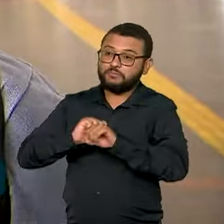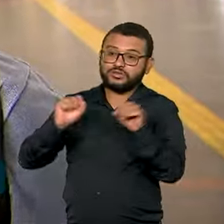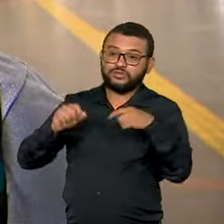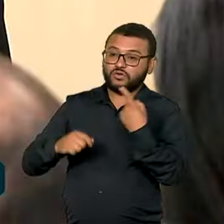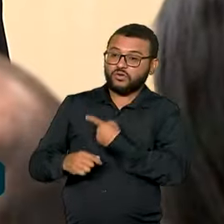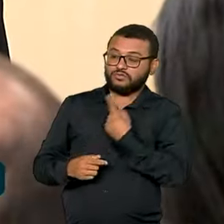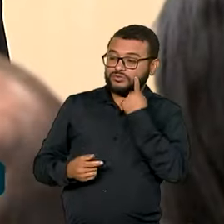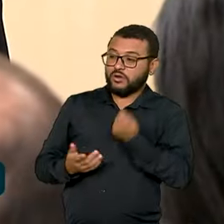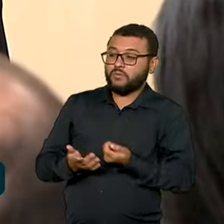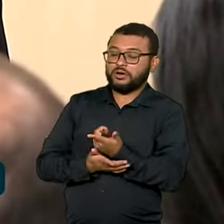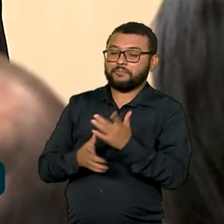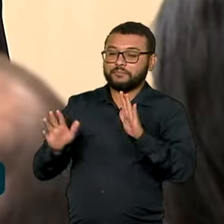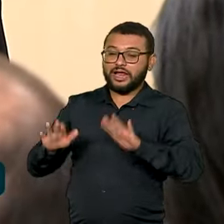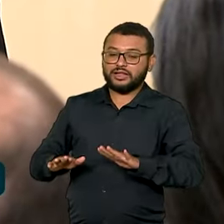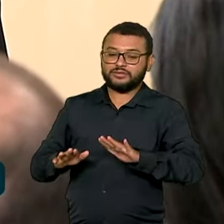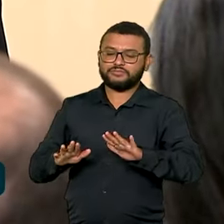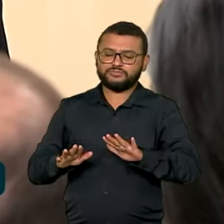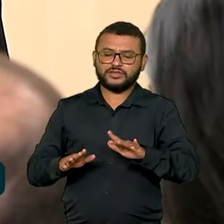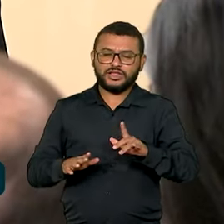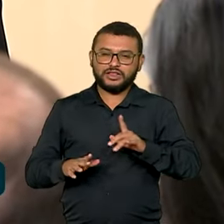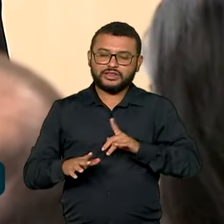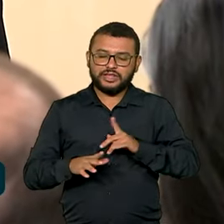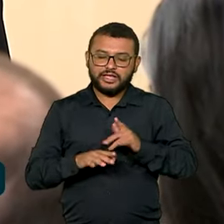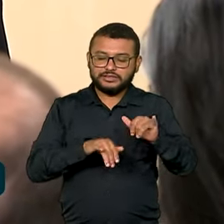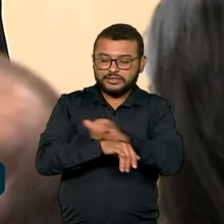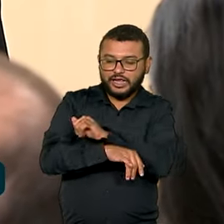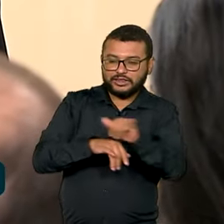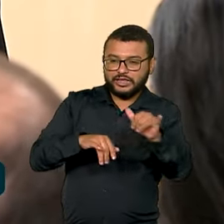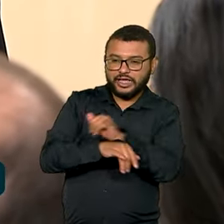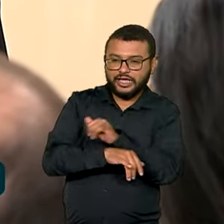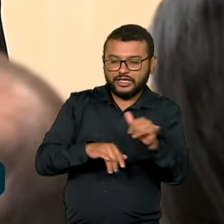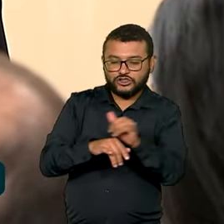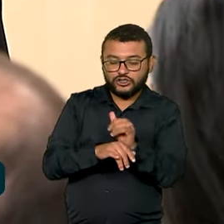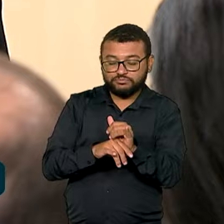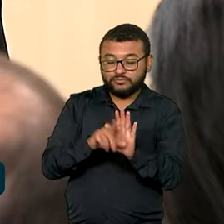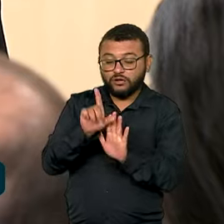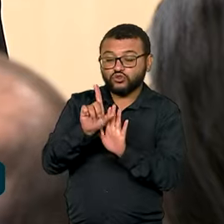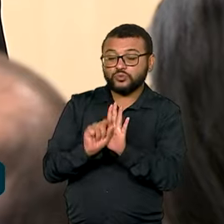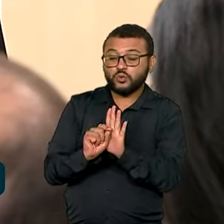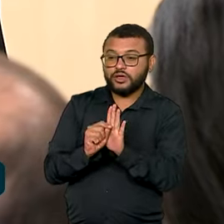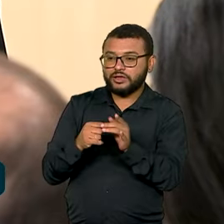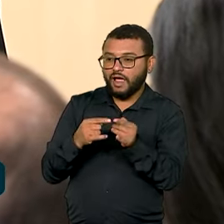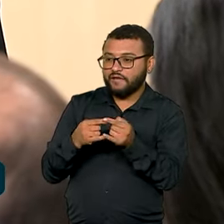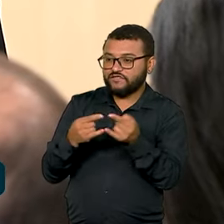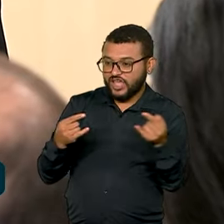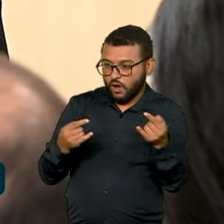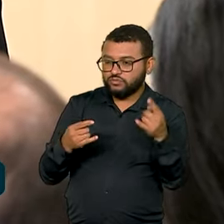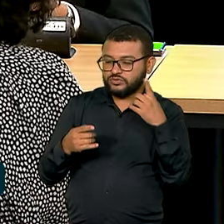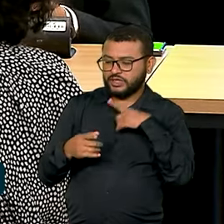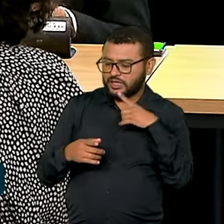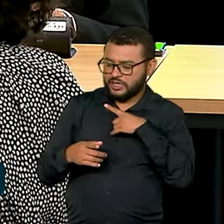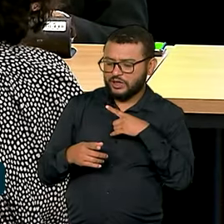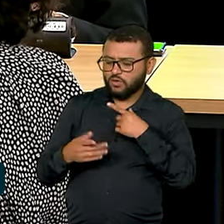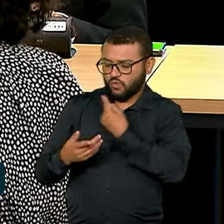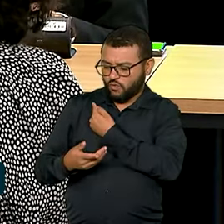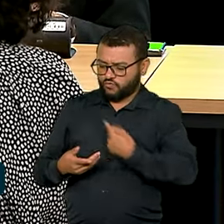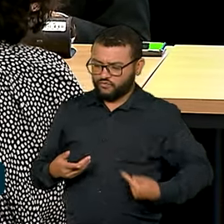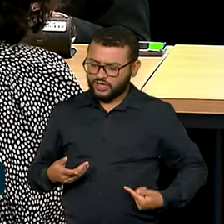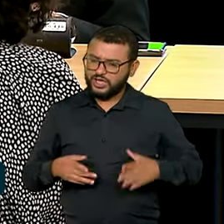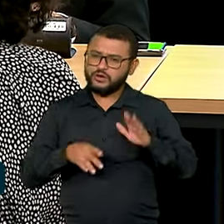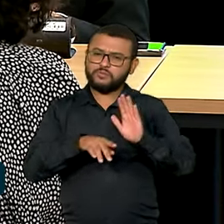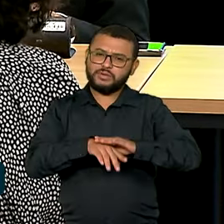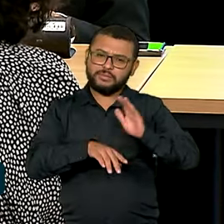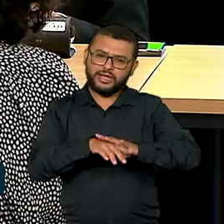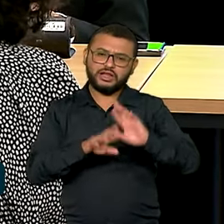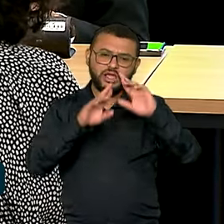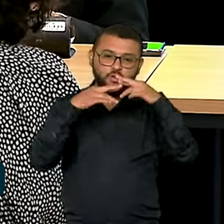consumidores. Em busca de reduzir o preço dos voos, o governo tem estudado medidas e realizado reuniões com representantes